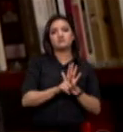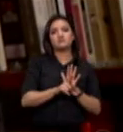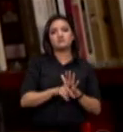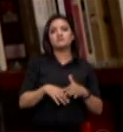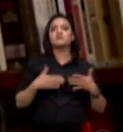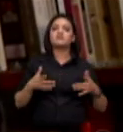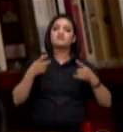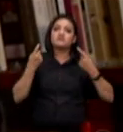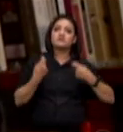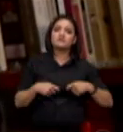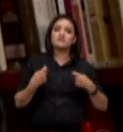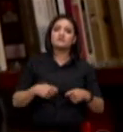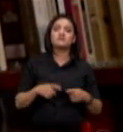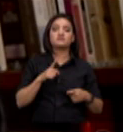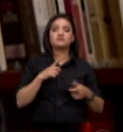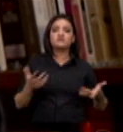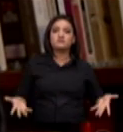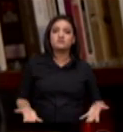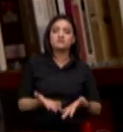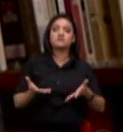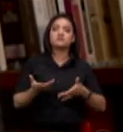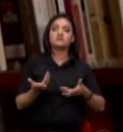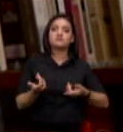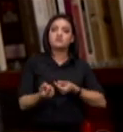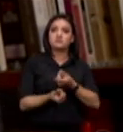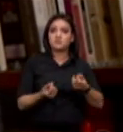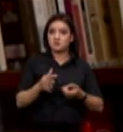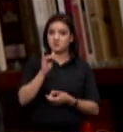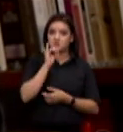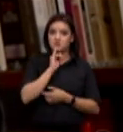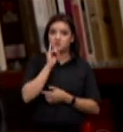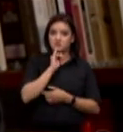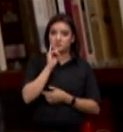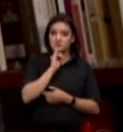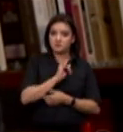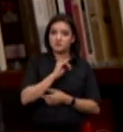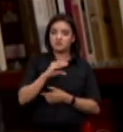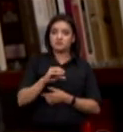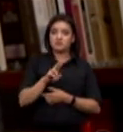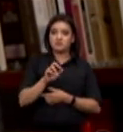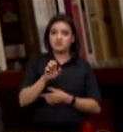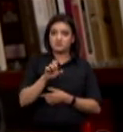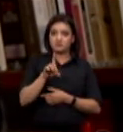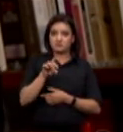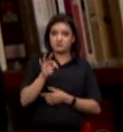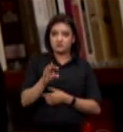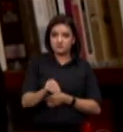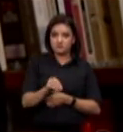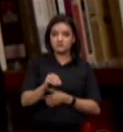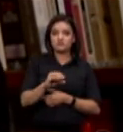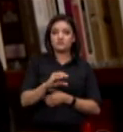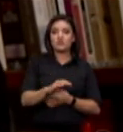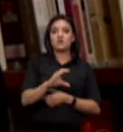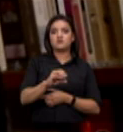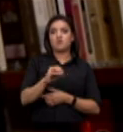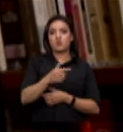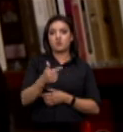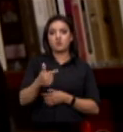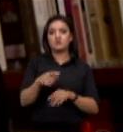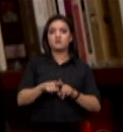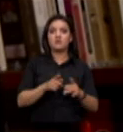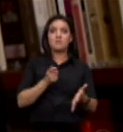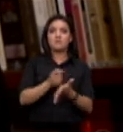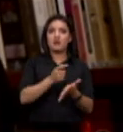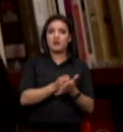será necessário criar estímulos econômicos como por exemplo o mercado de crédito de carbono e o de pagamentos por